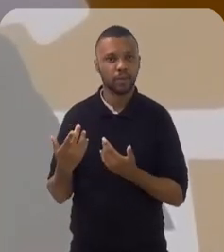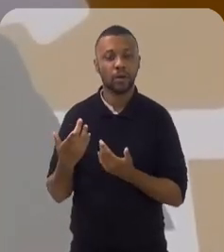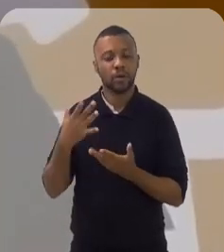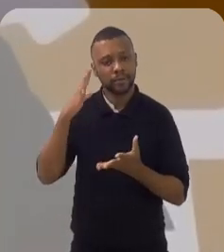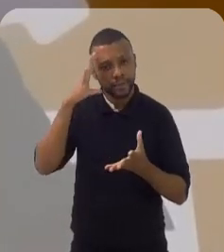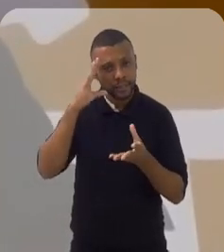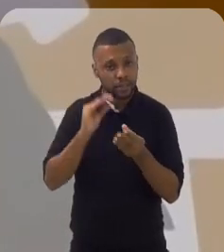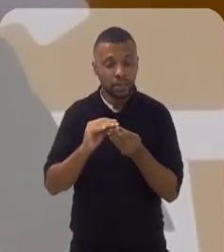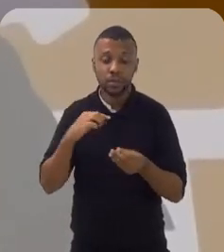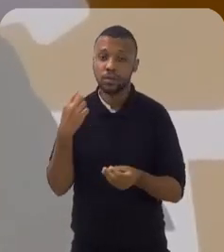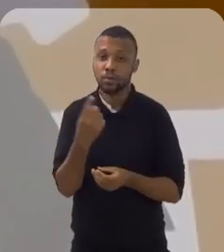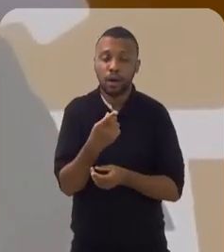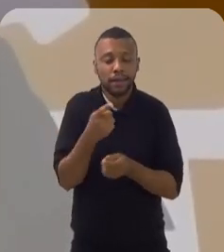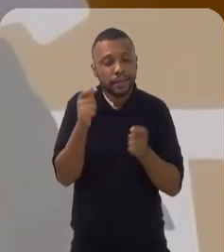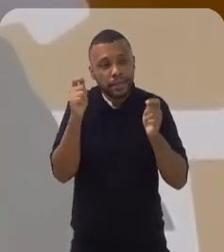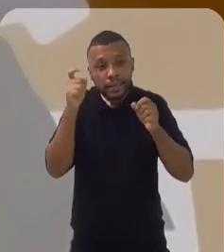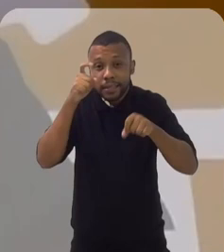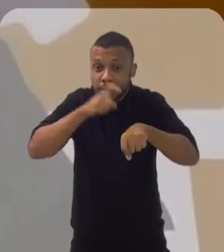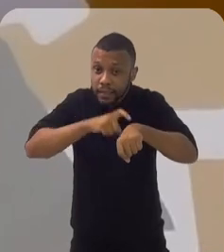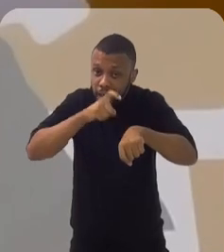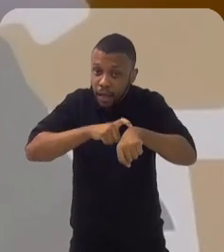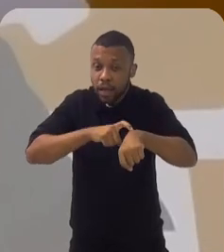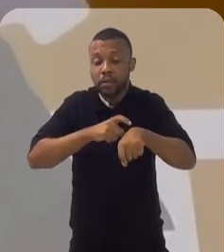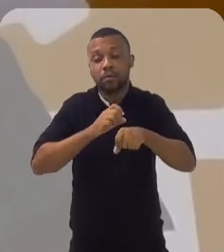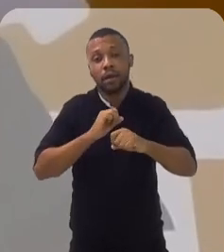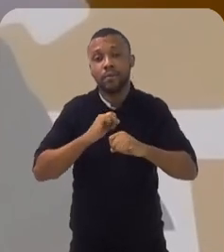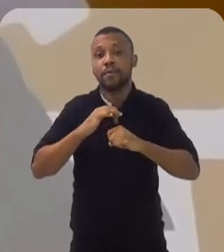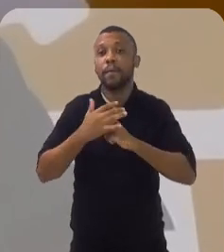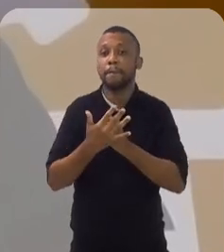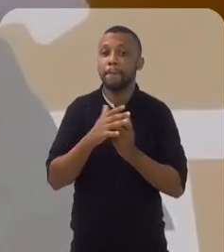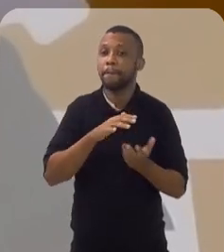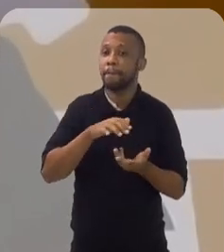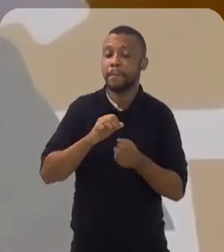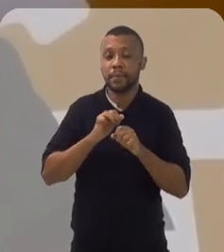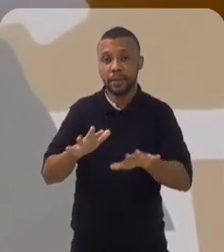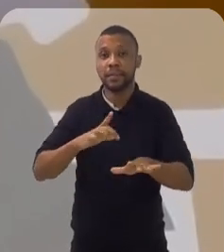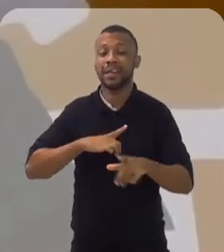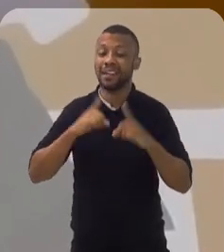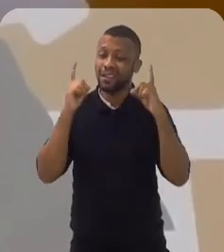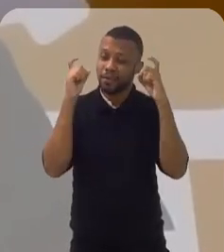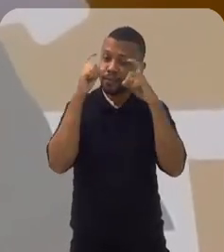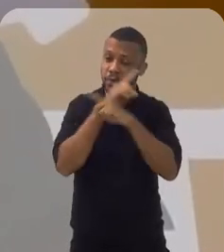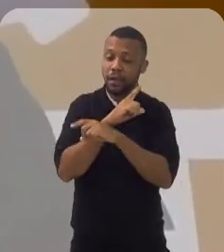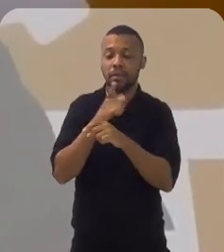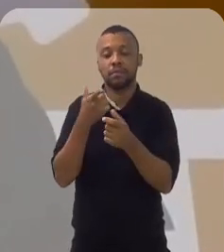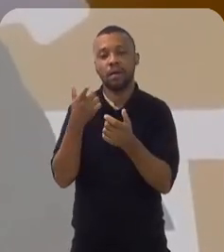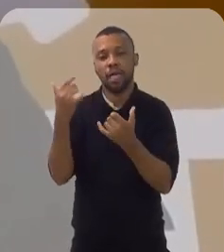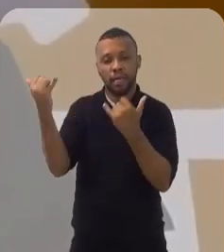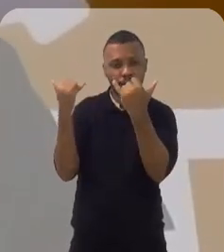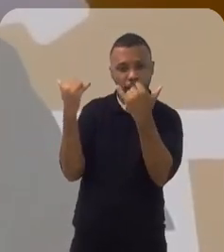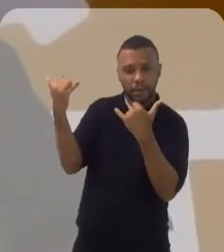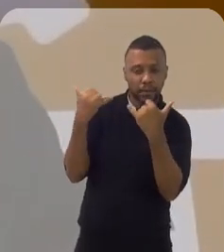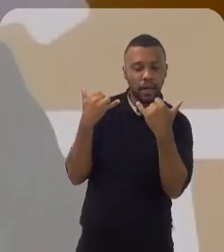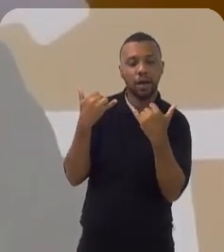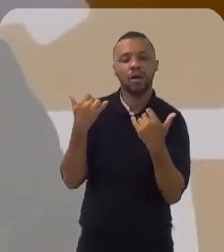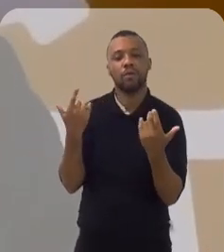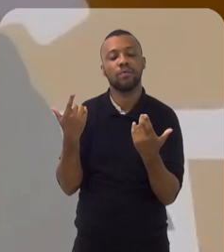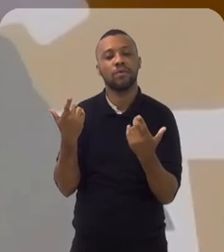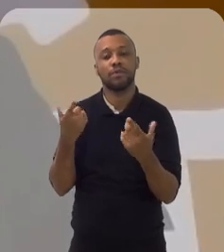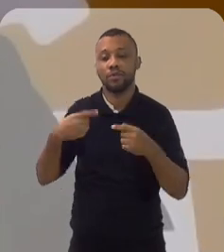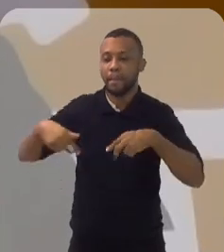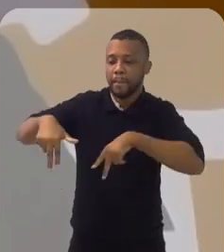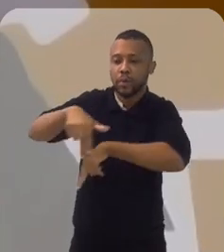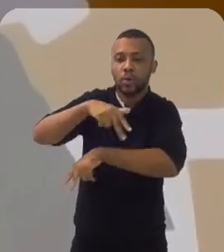entendendo que a gente ainda está em momento de pandemia, que ainda existe alguma dificuldade de acesso à informação de trânsito de pessoas,